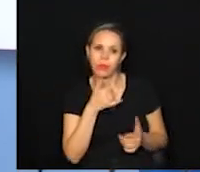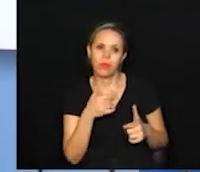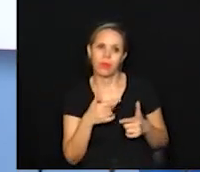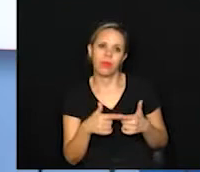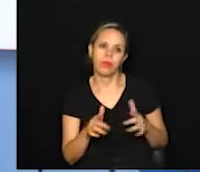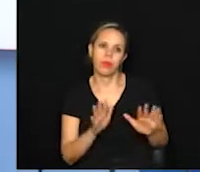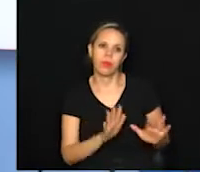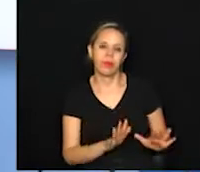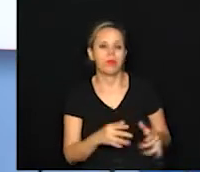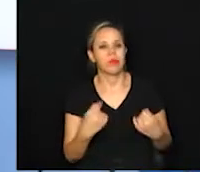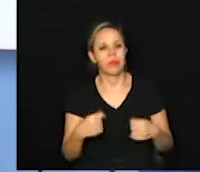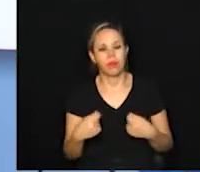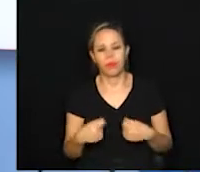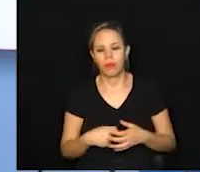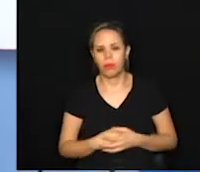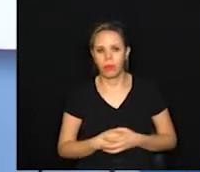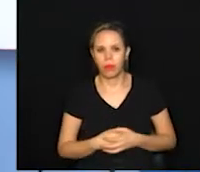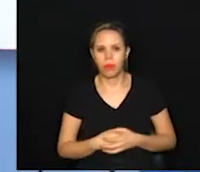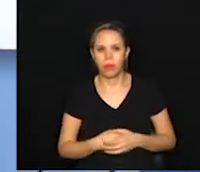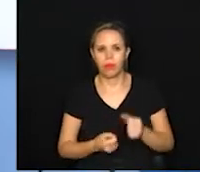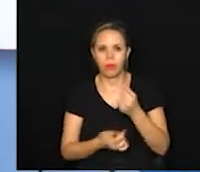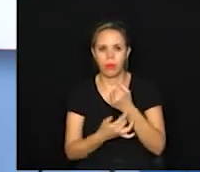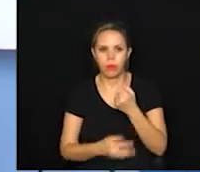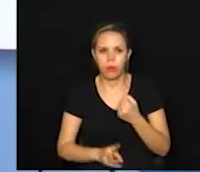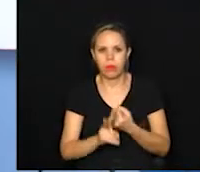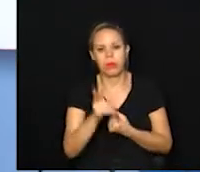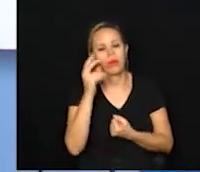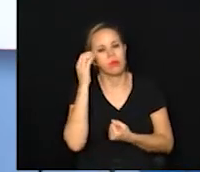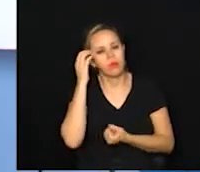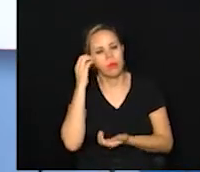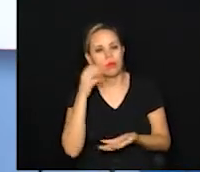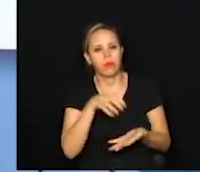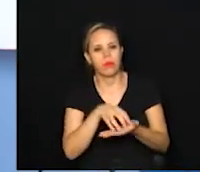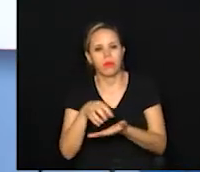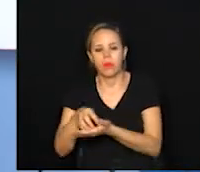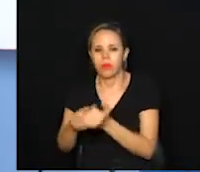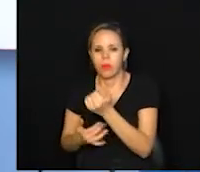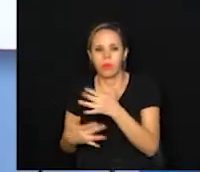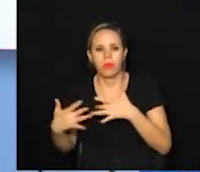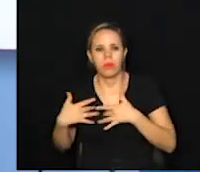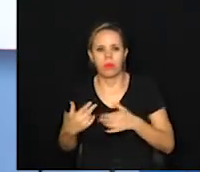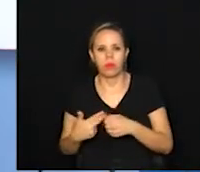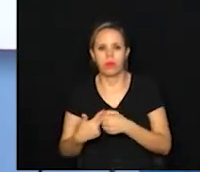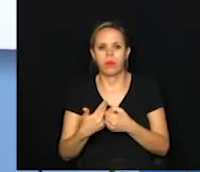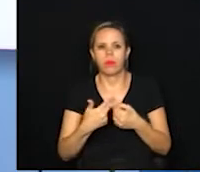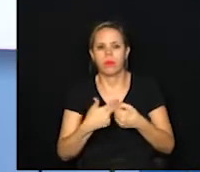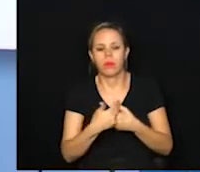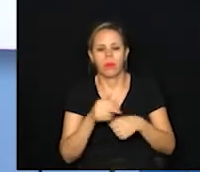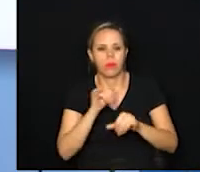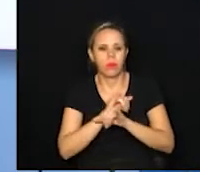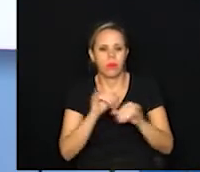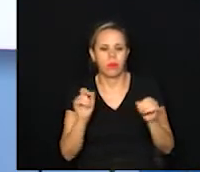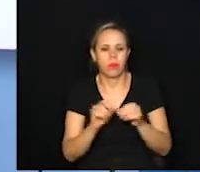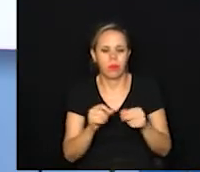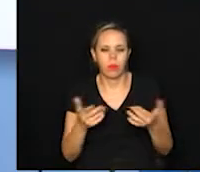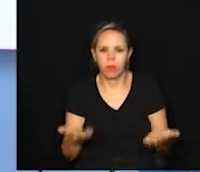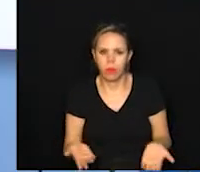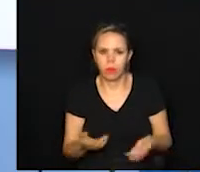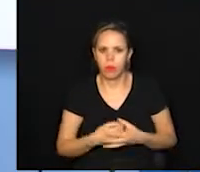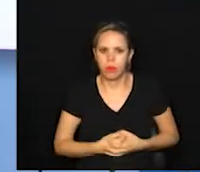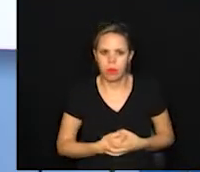lado, a necessidade de sangue continua nos hemocentros. E o hemocentro da Unicamp faz uma campanha justamente